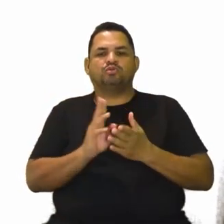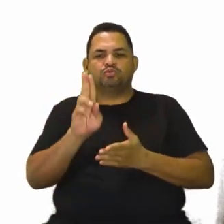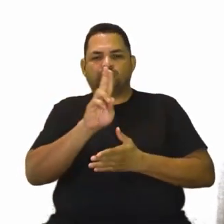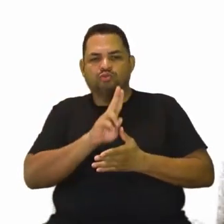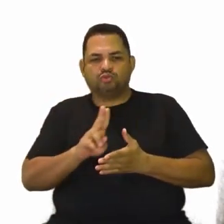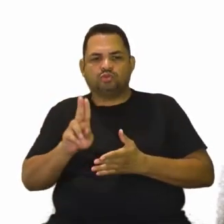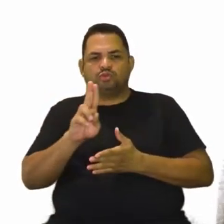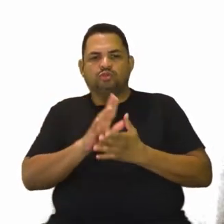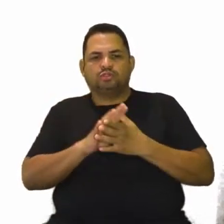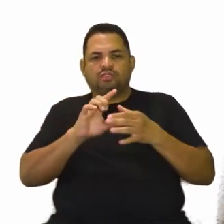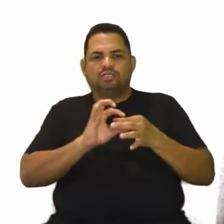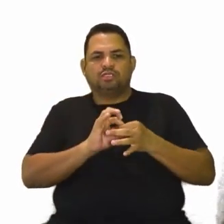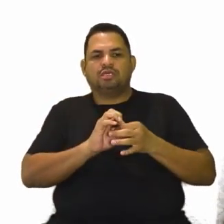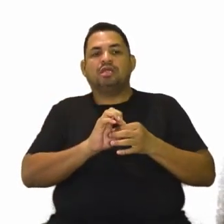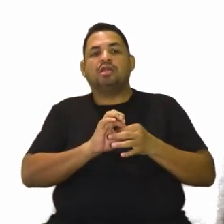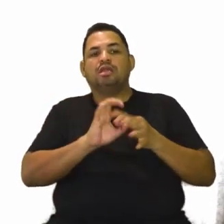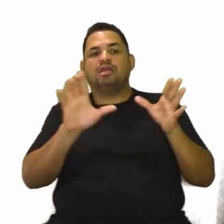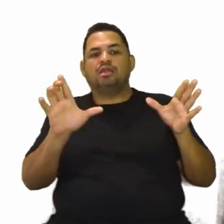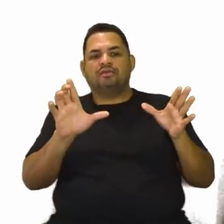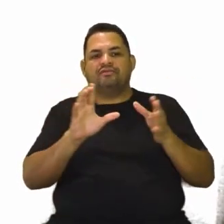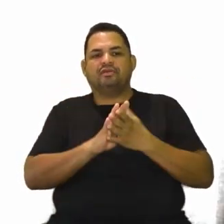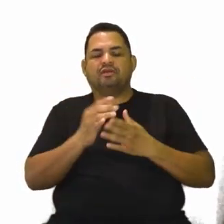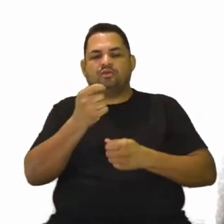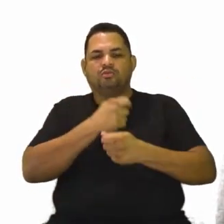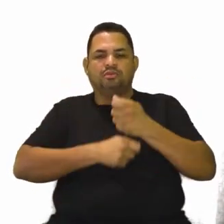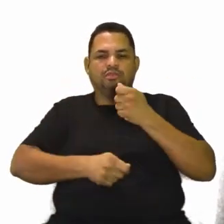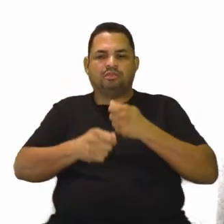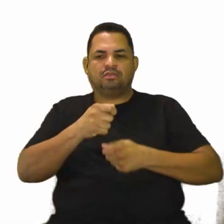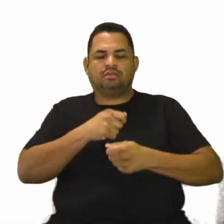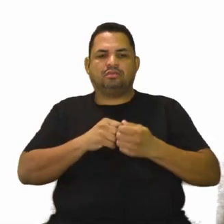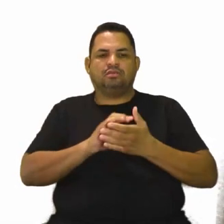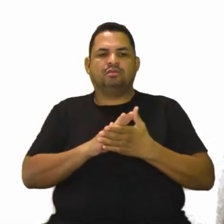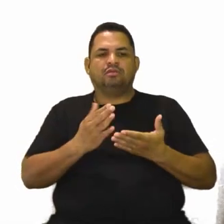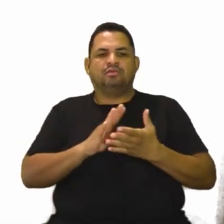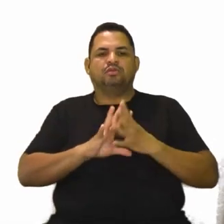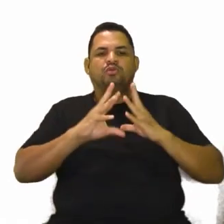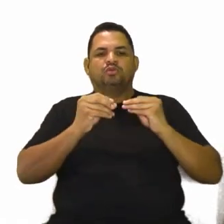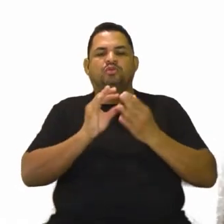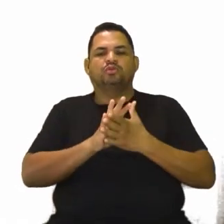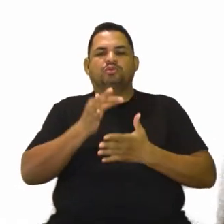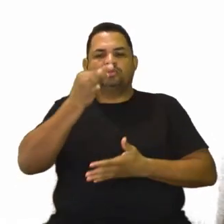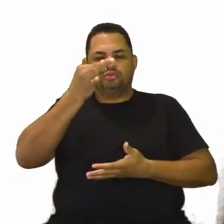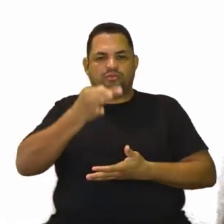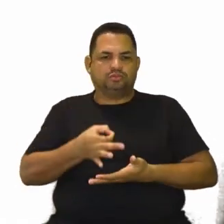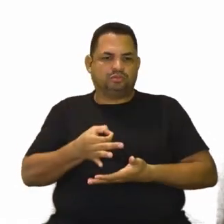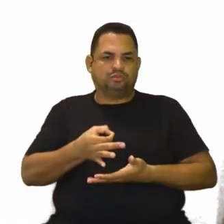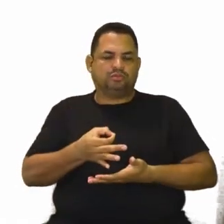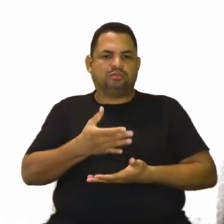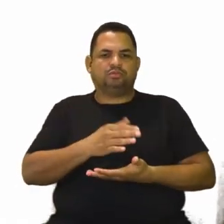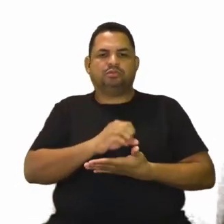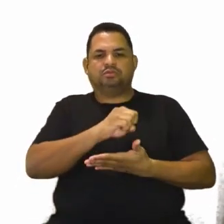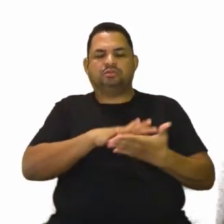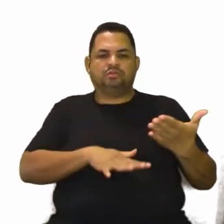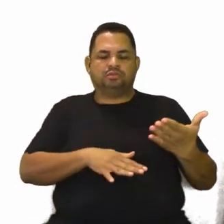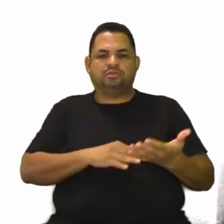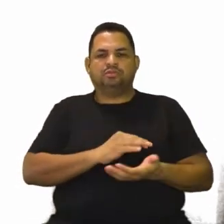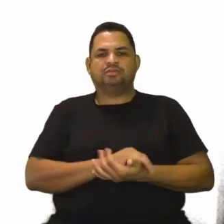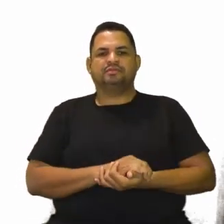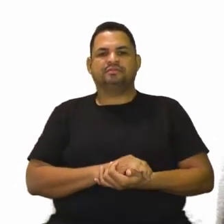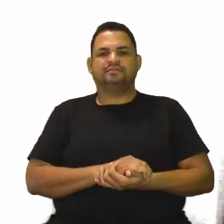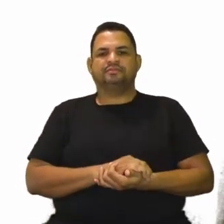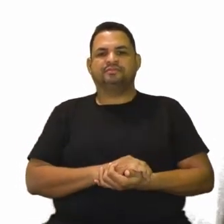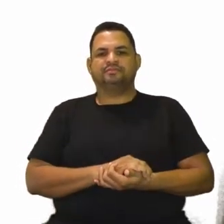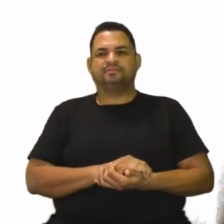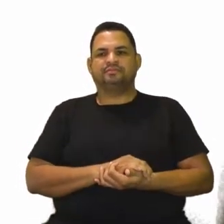consumismo e o liberalismo econômico. Ou todas as alternativas estão corretas.